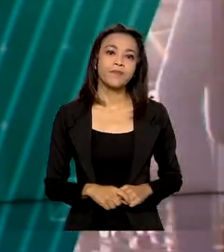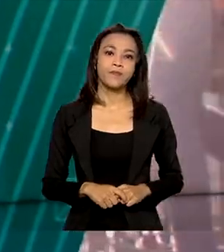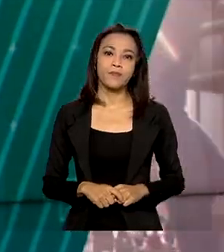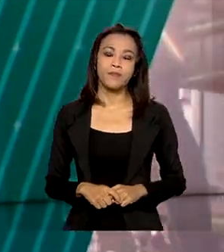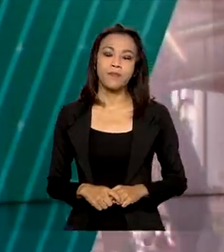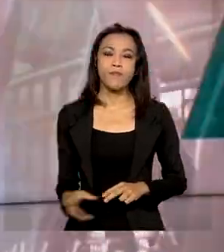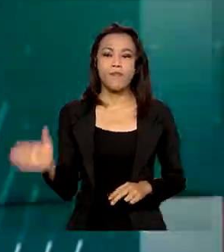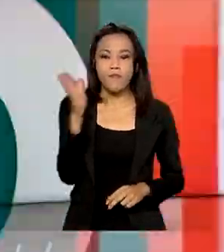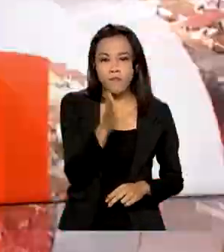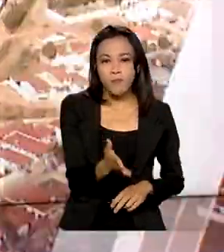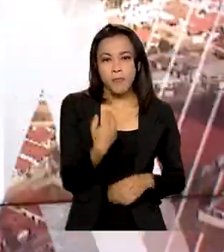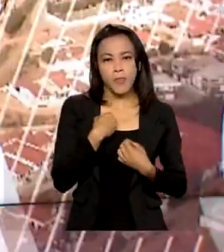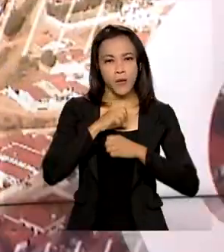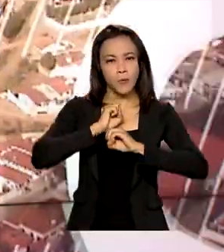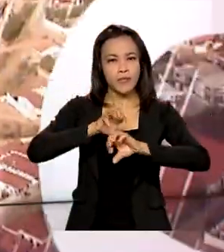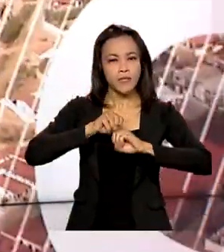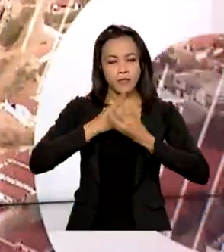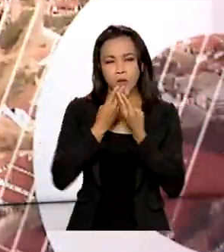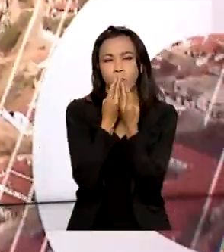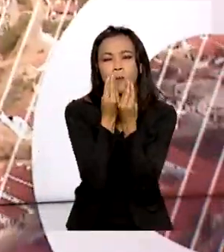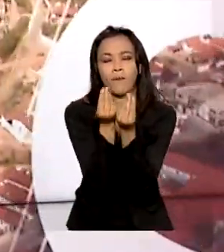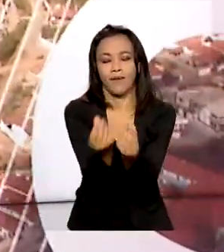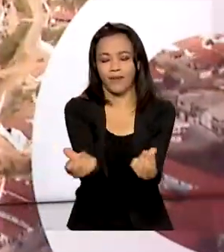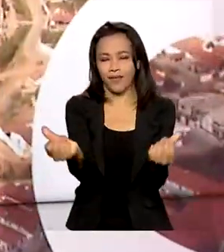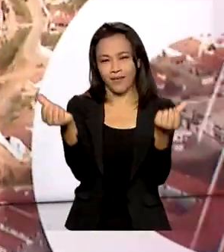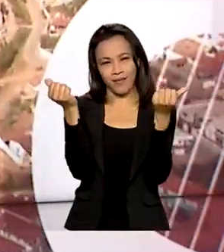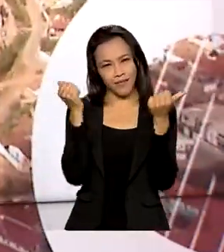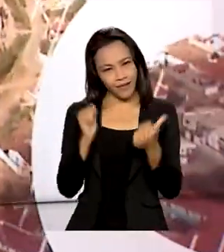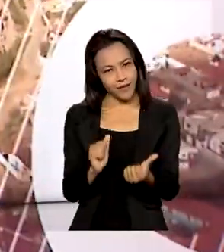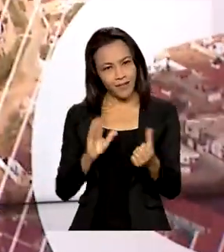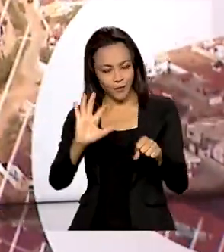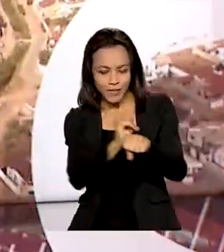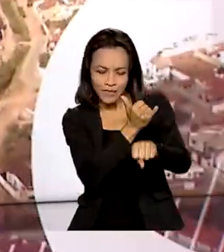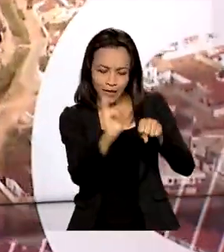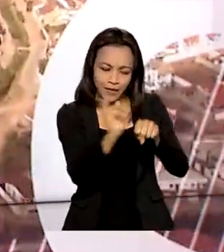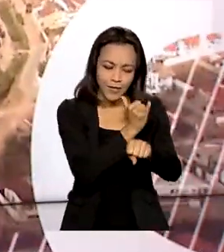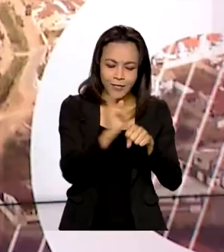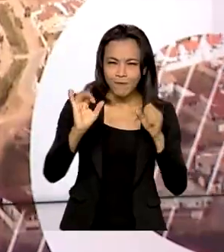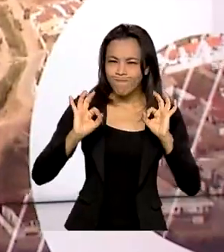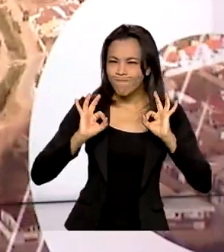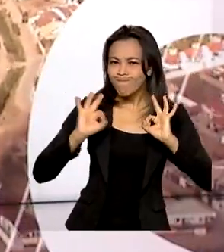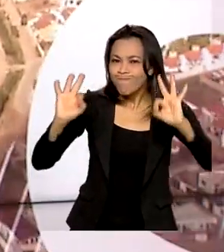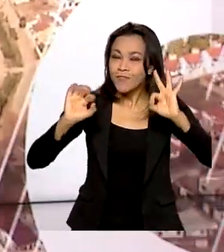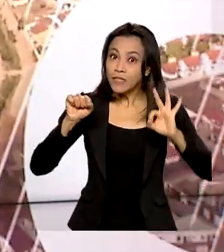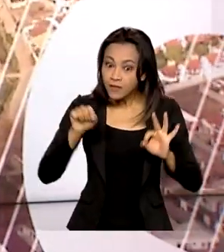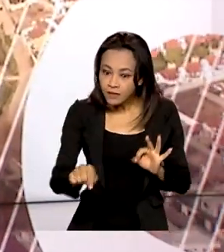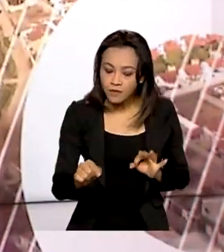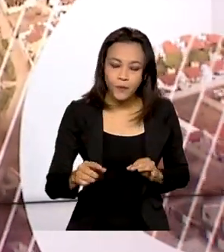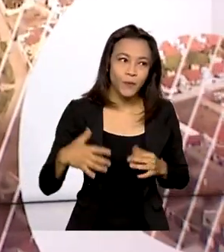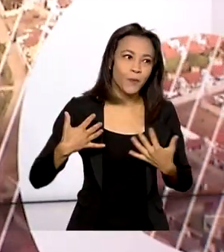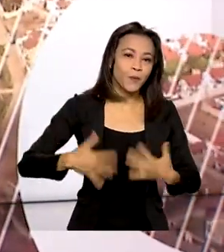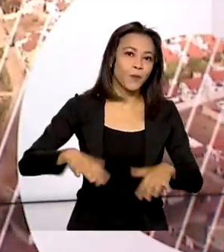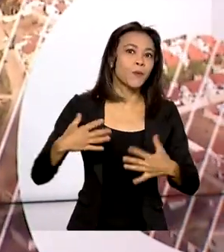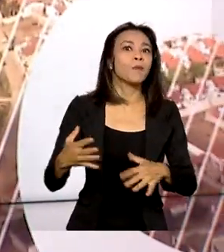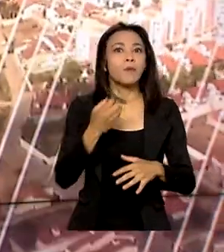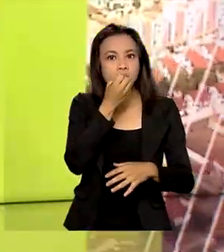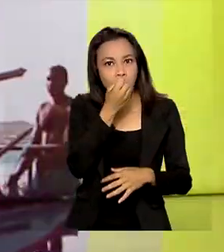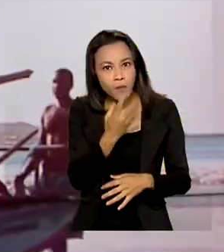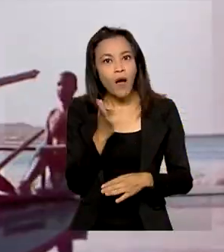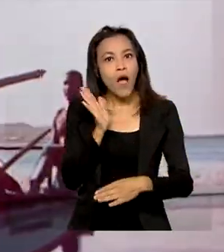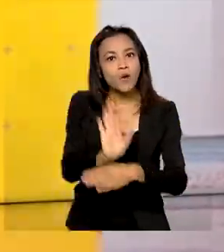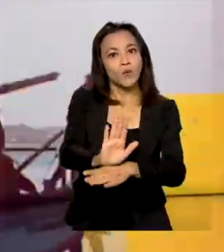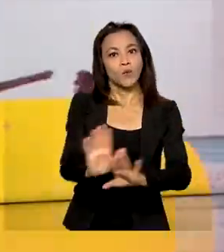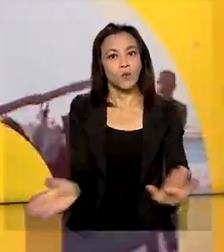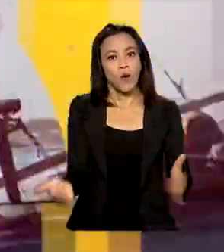Um ensino de qualidade com recursos específicos pode ser o diferencial na vida de um estudante autista.